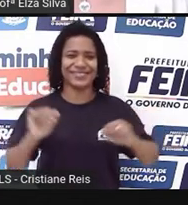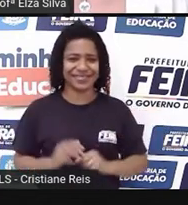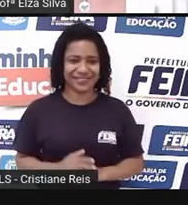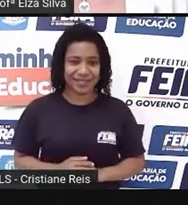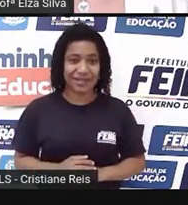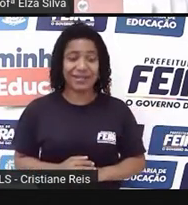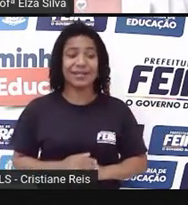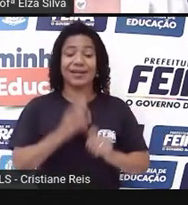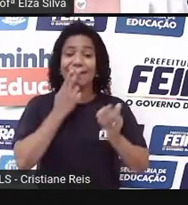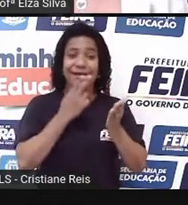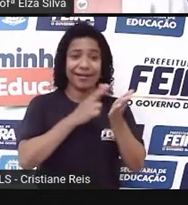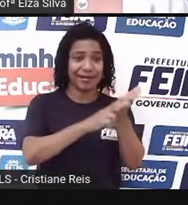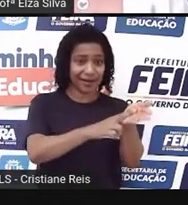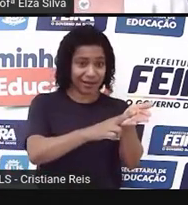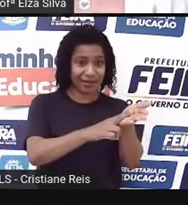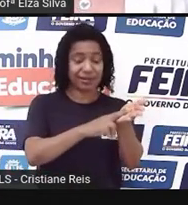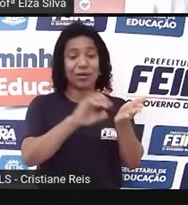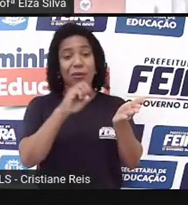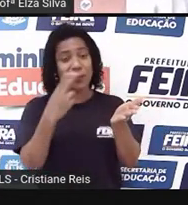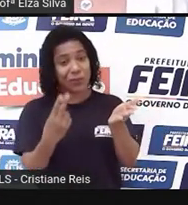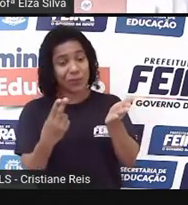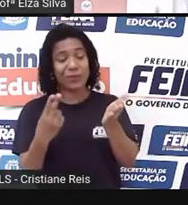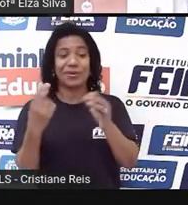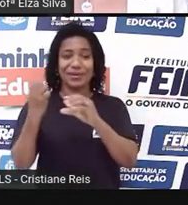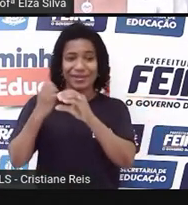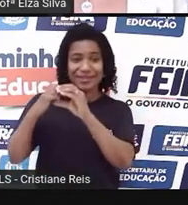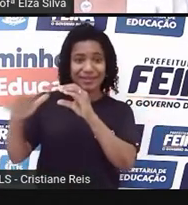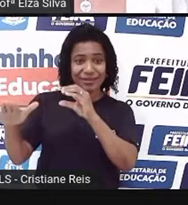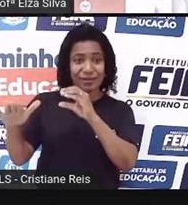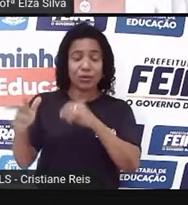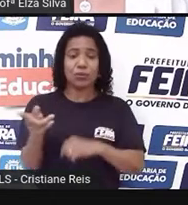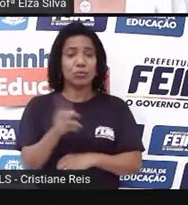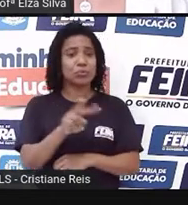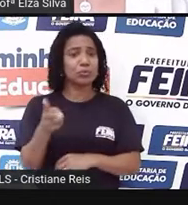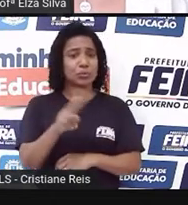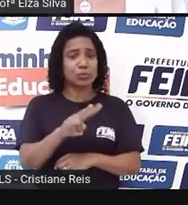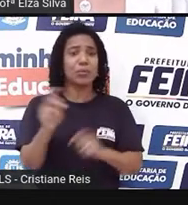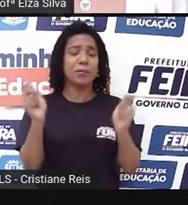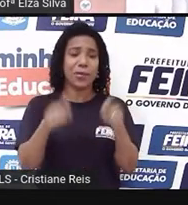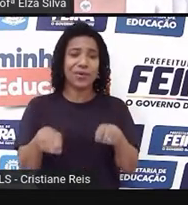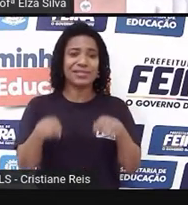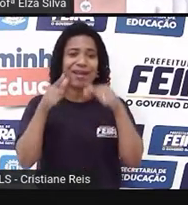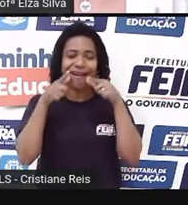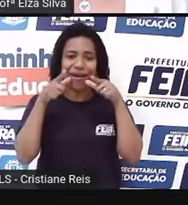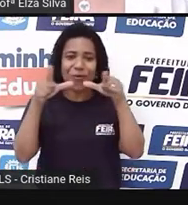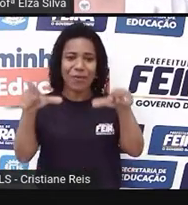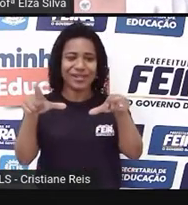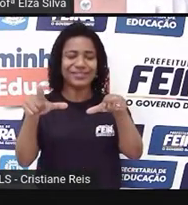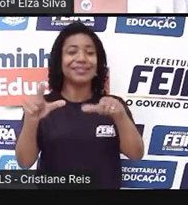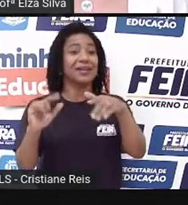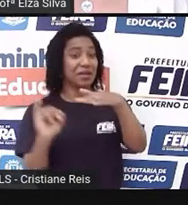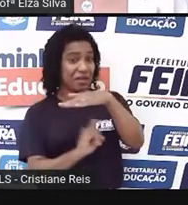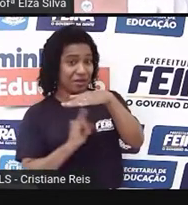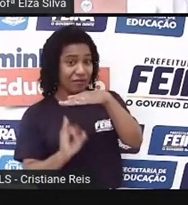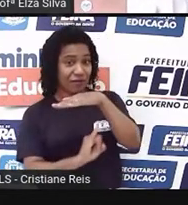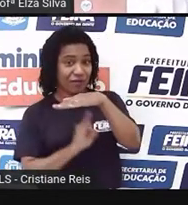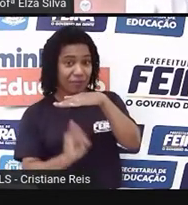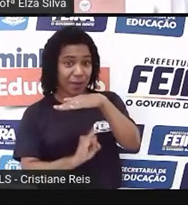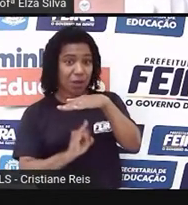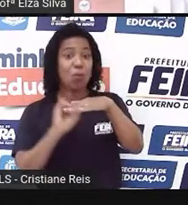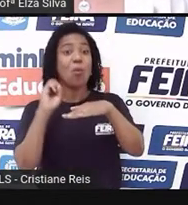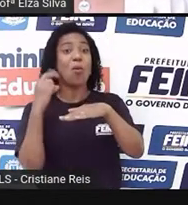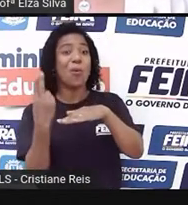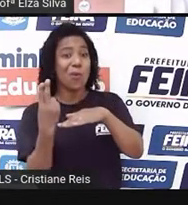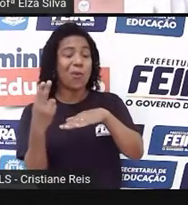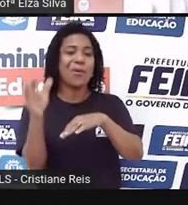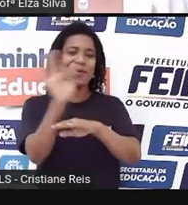Ambos podem ser escritos em linguagem formal ou informal, mas a escolha da linguagem vai